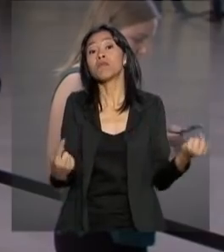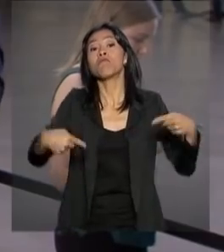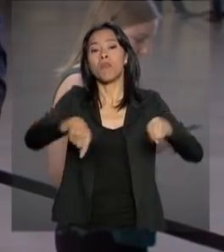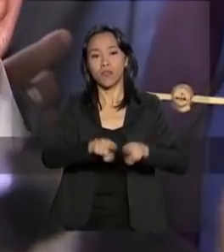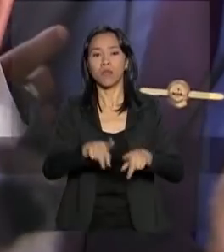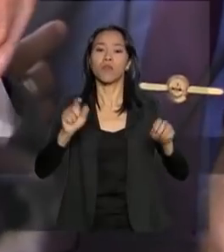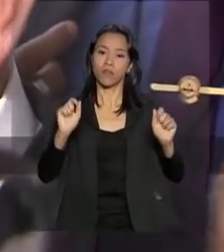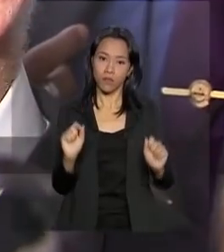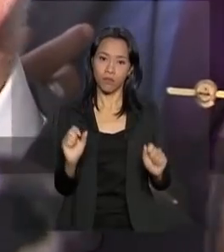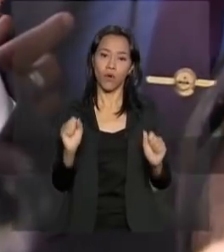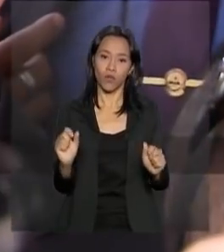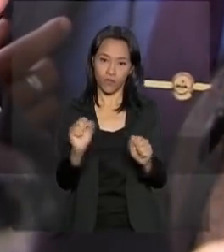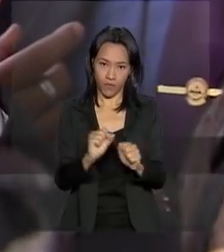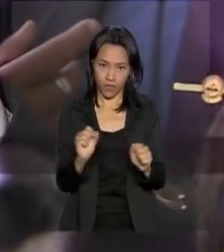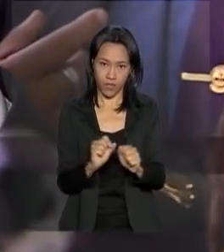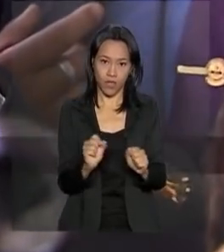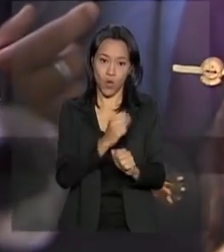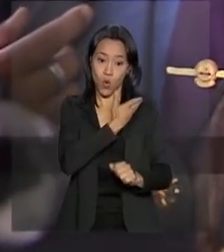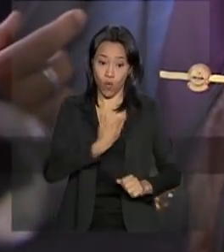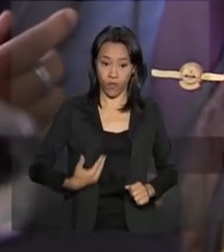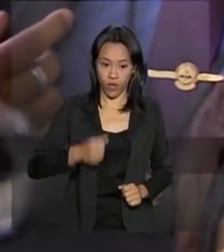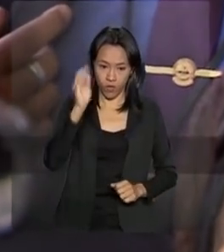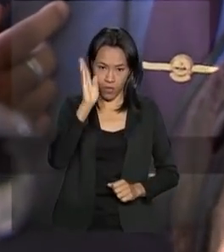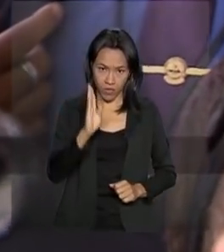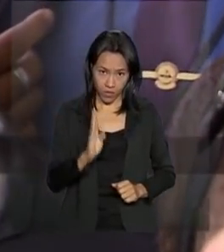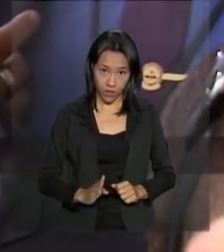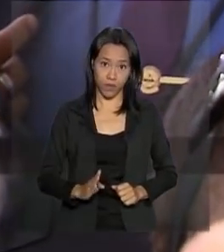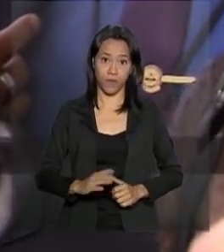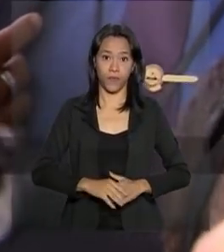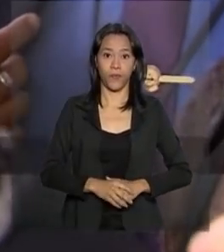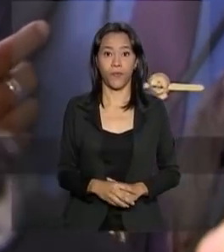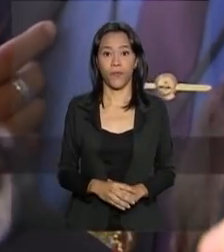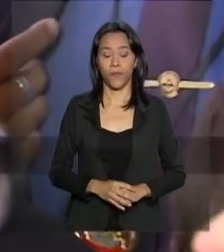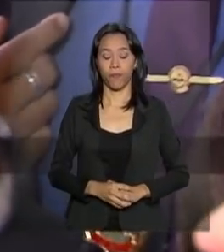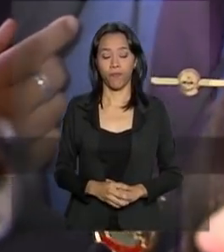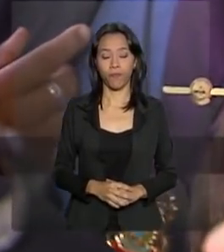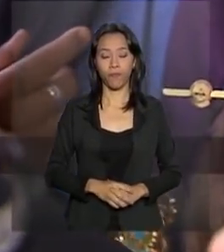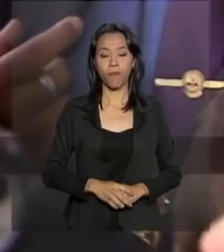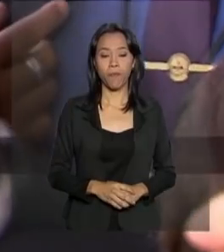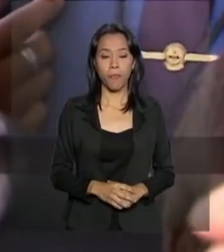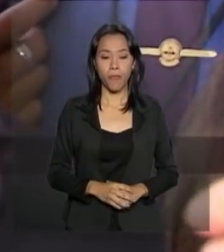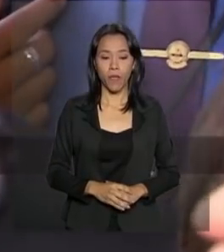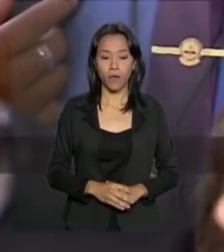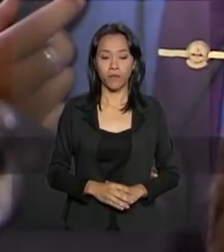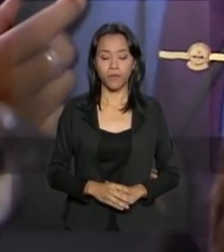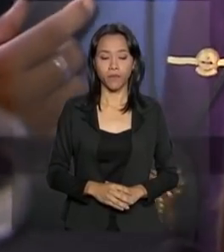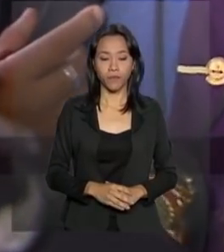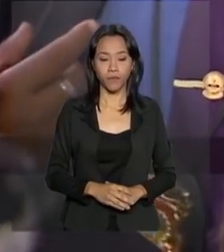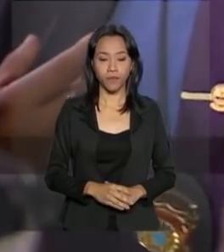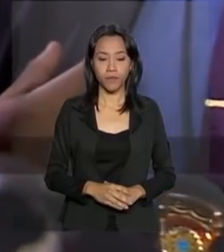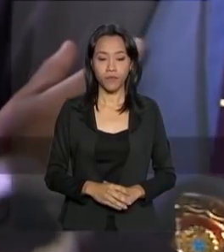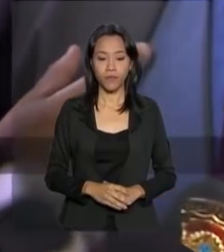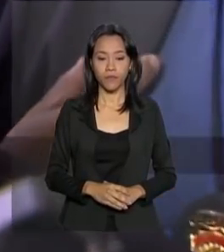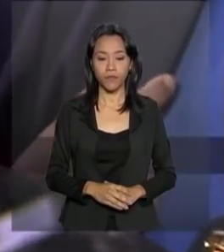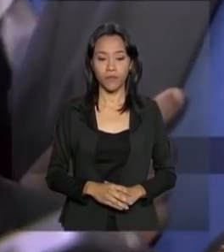brasileiro. A água, agricultura, energia, segurança, tecnologia,